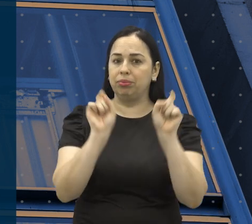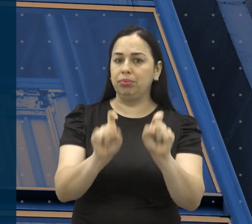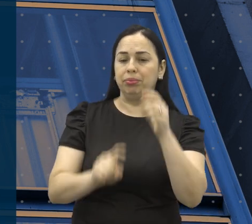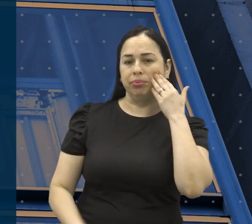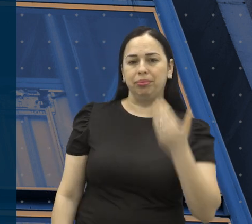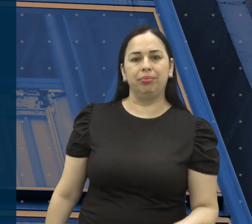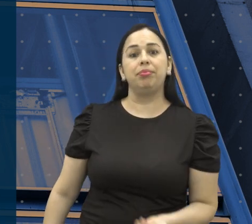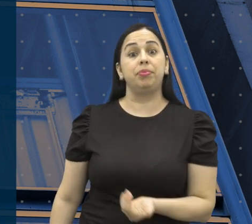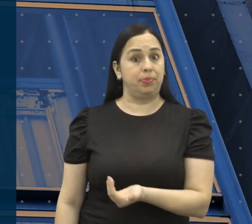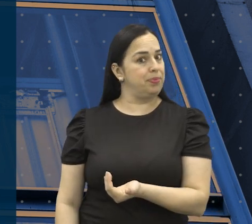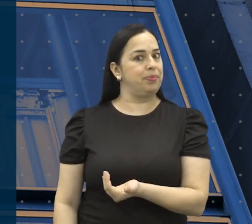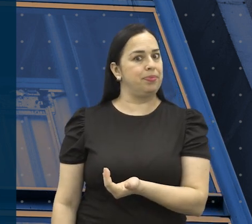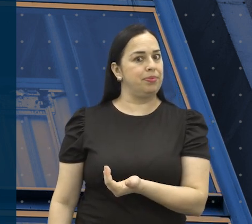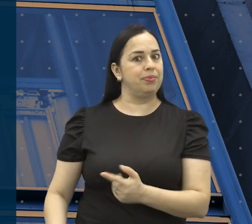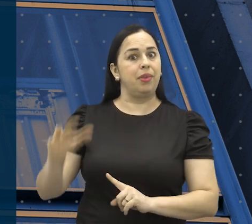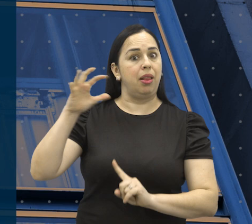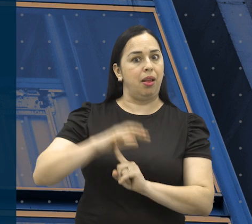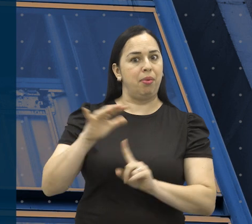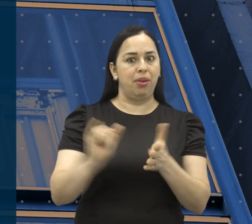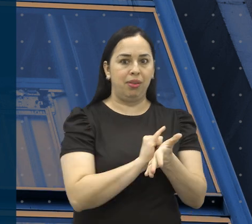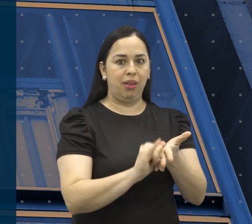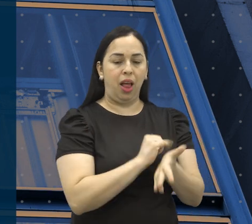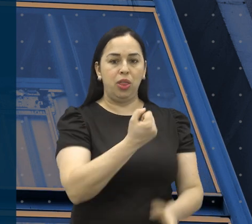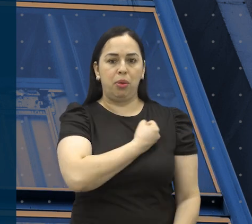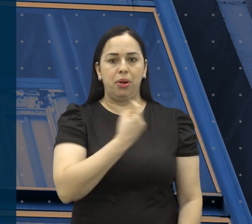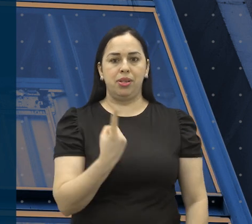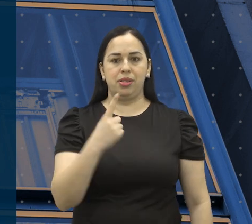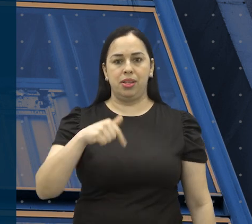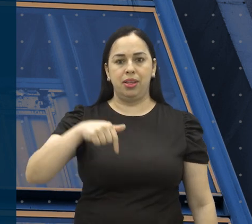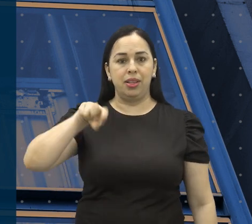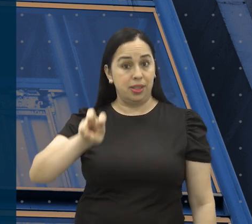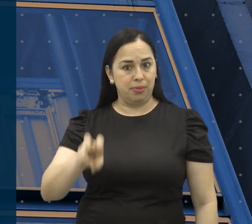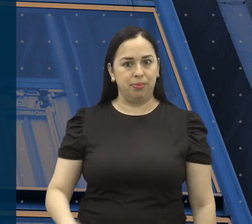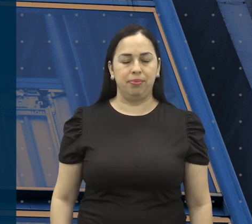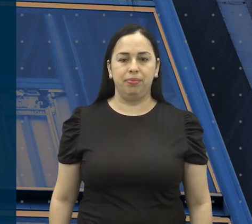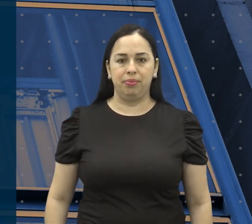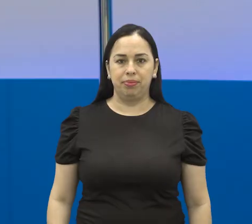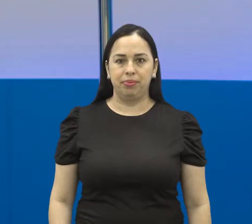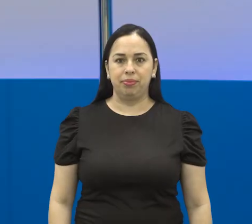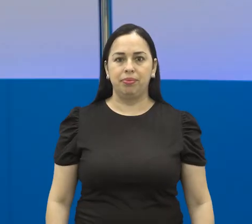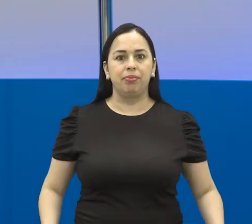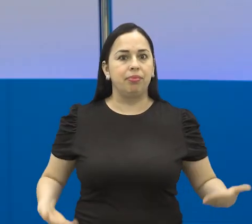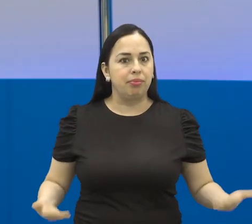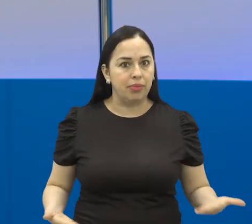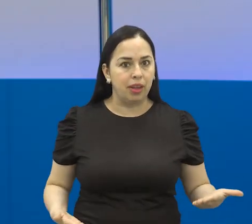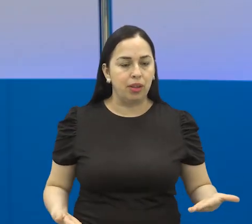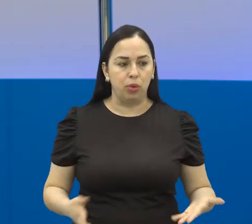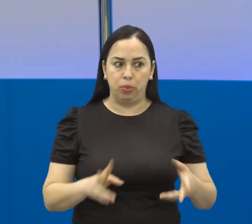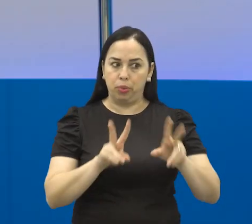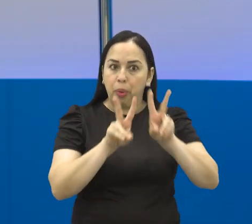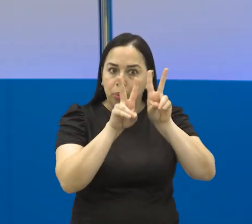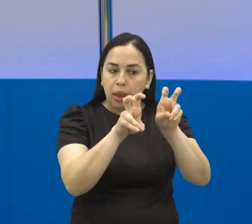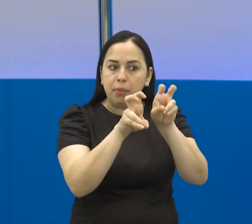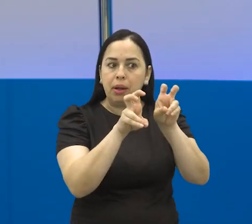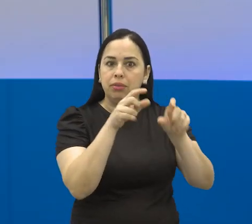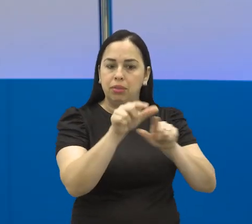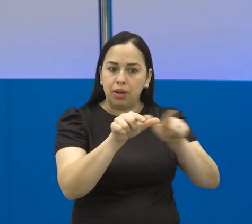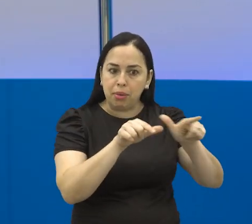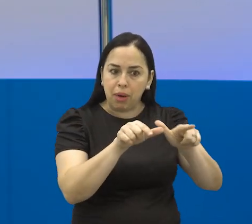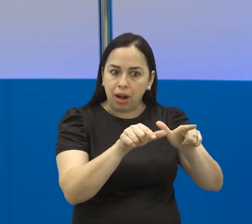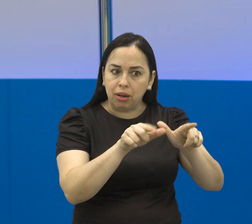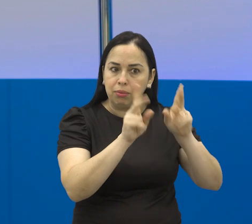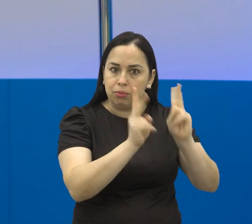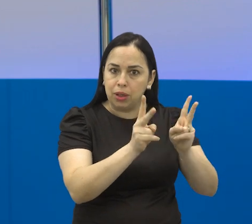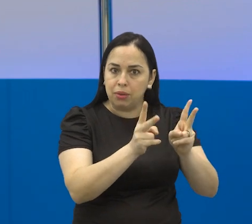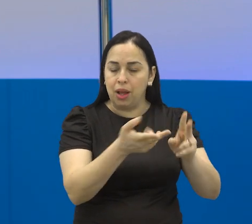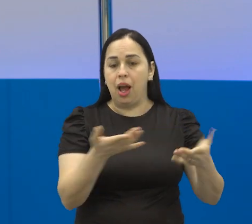Praça Afonso Pena, número 175, no centro. E já que a gente está nesse assunto, o comércio